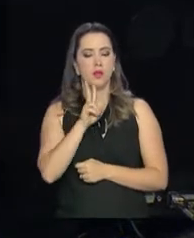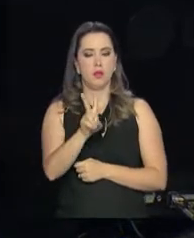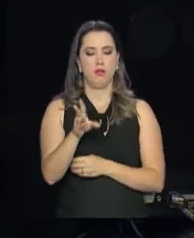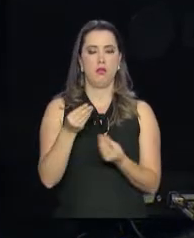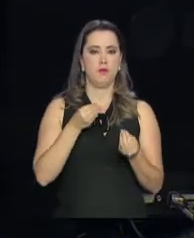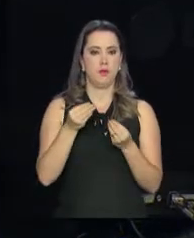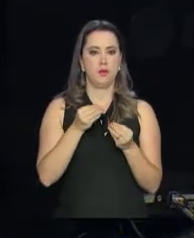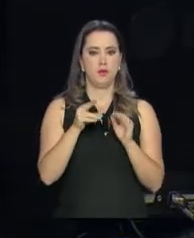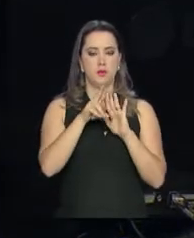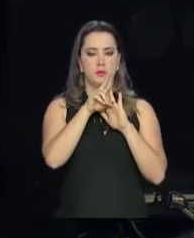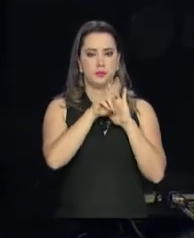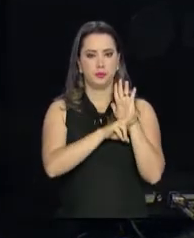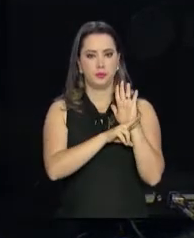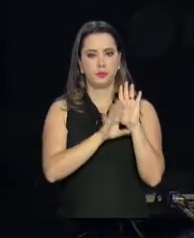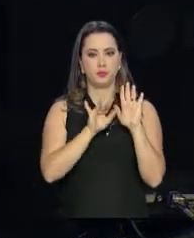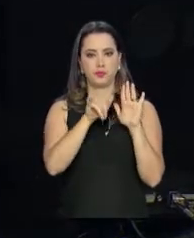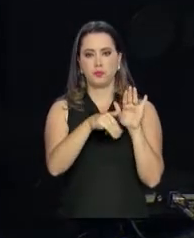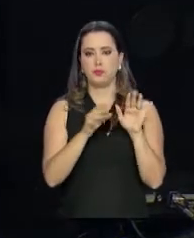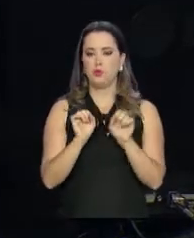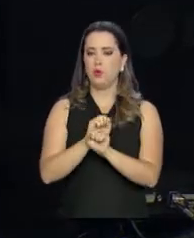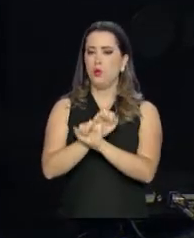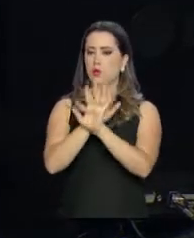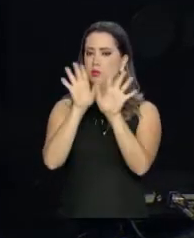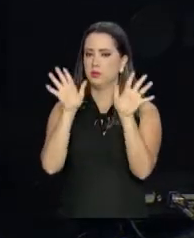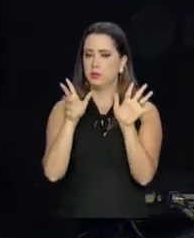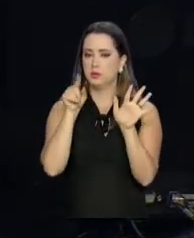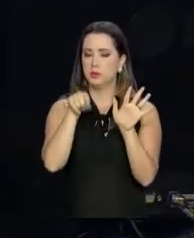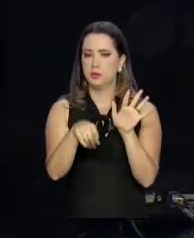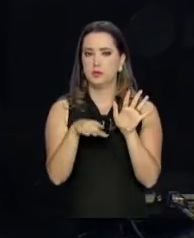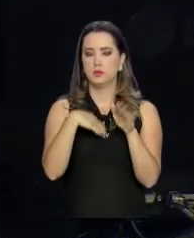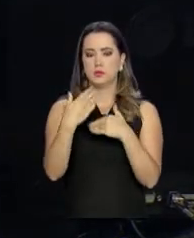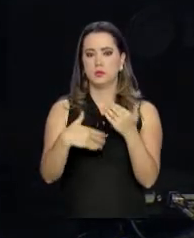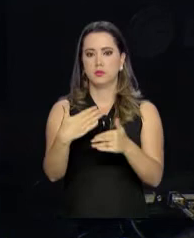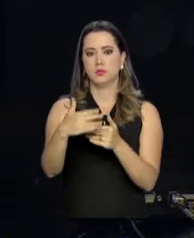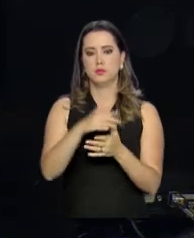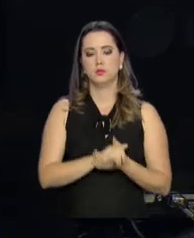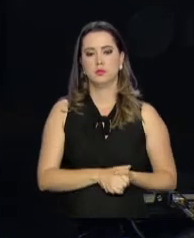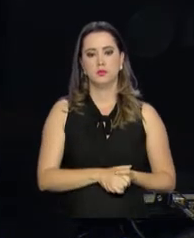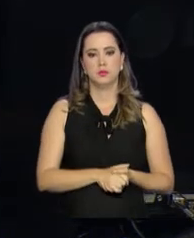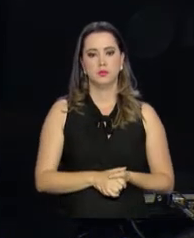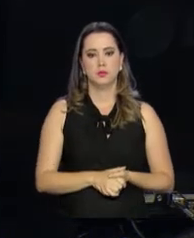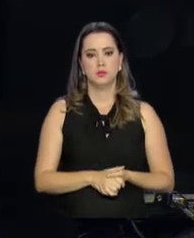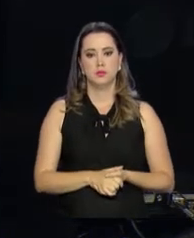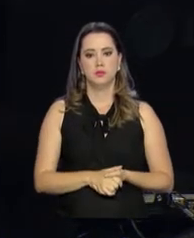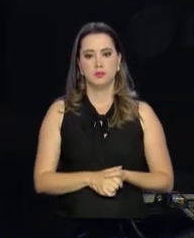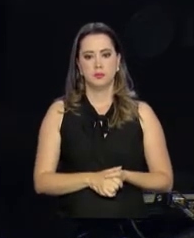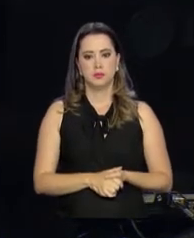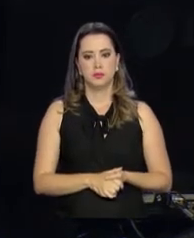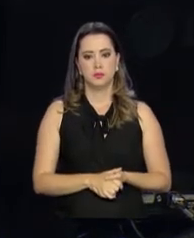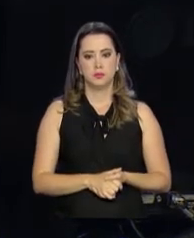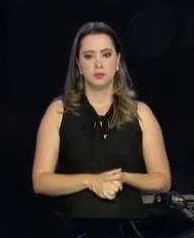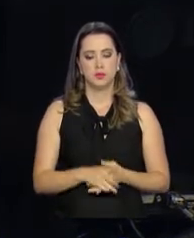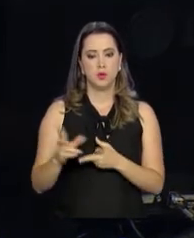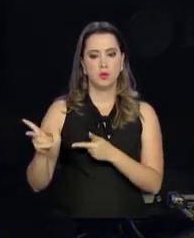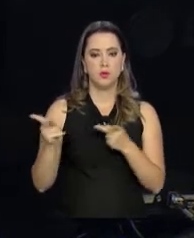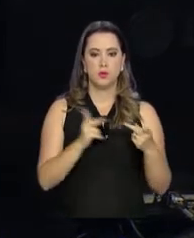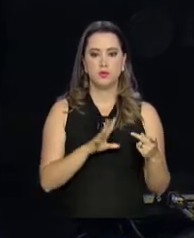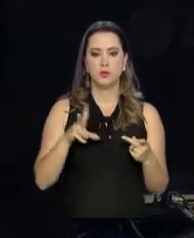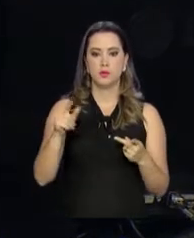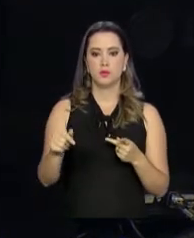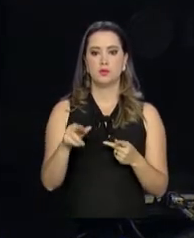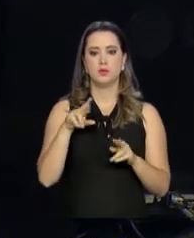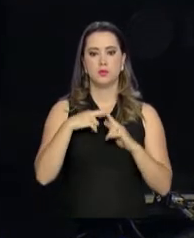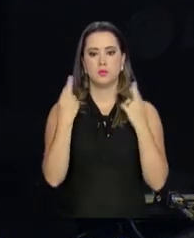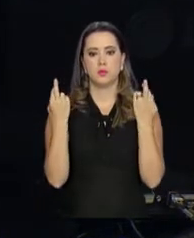final do decreto e dar mais transparência ao processo. Eu convidei a todos para essa